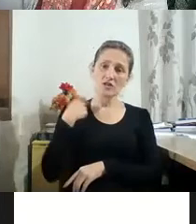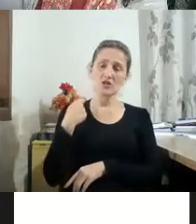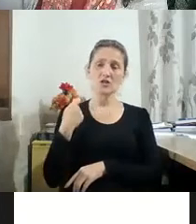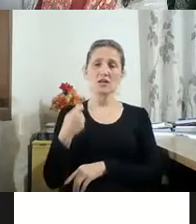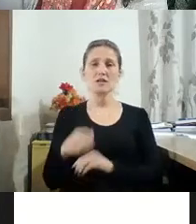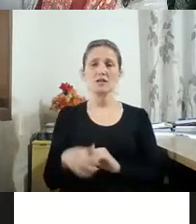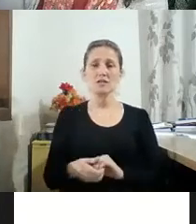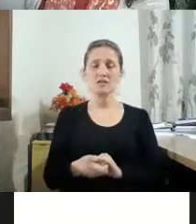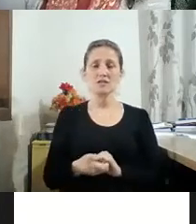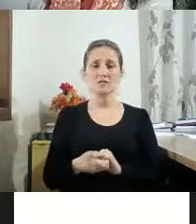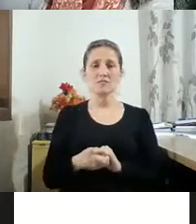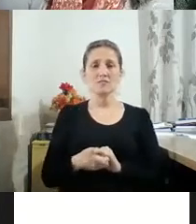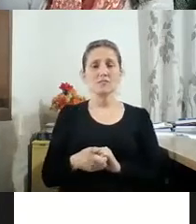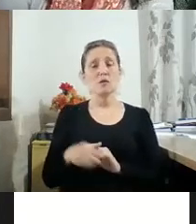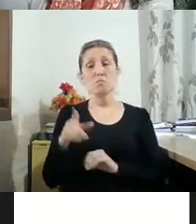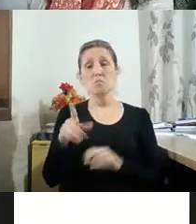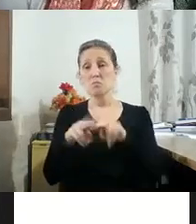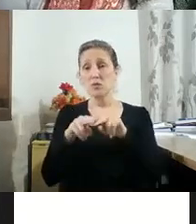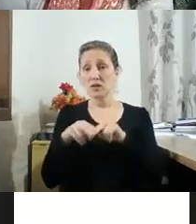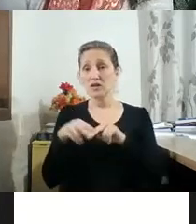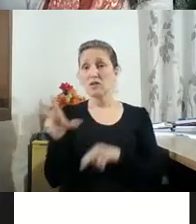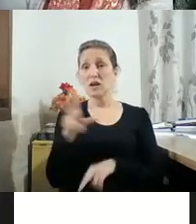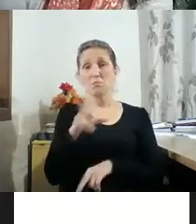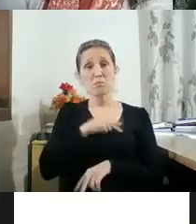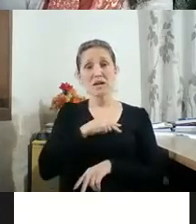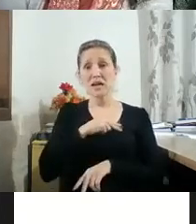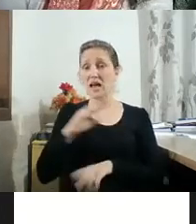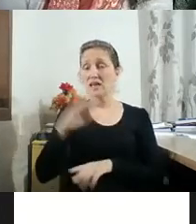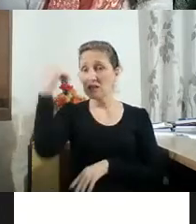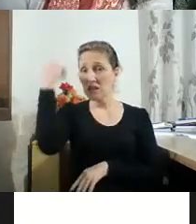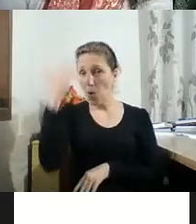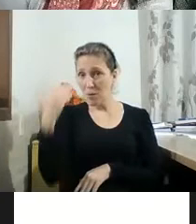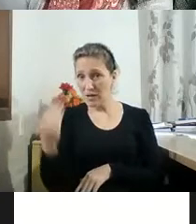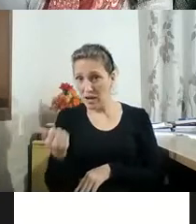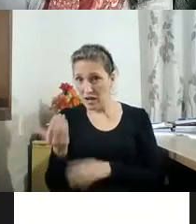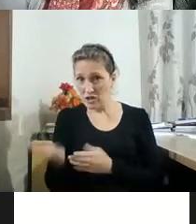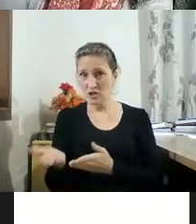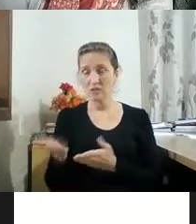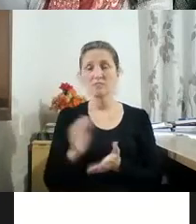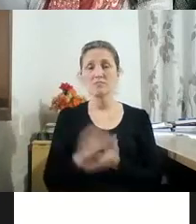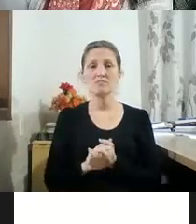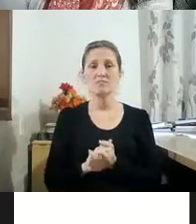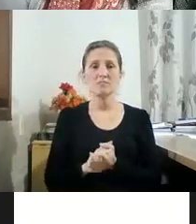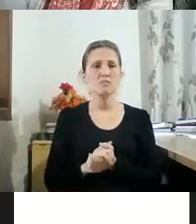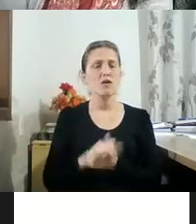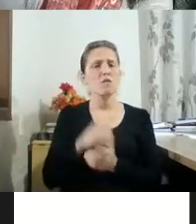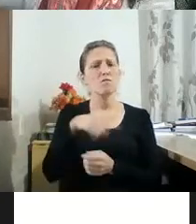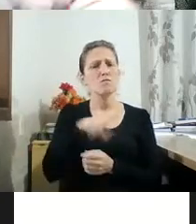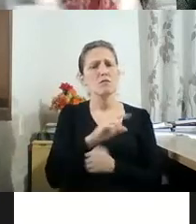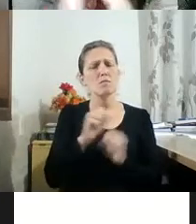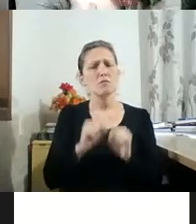e por isso ele merece essa homenagem e eu, inclusive, gostaria que abrissem o microfone para fazer uma